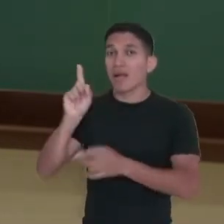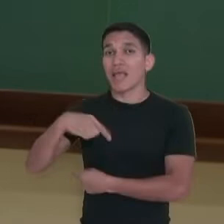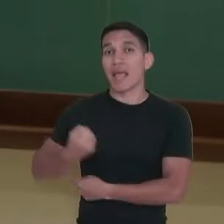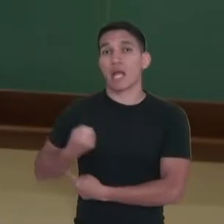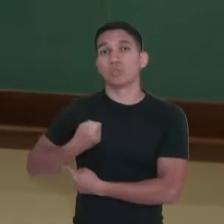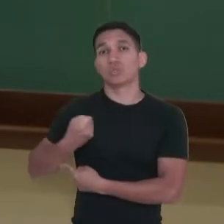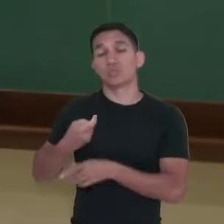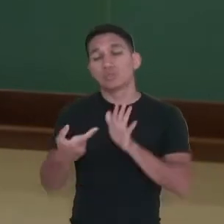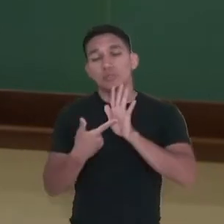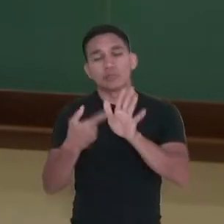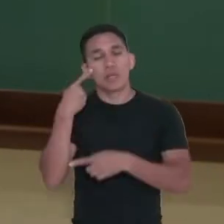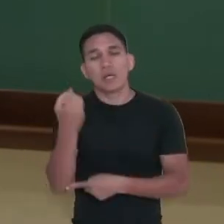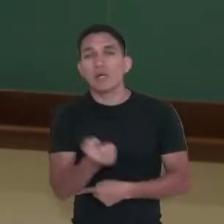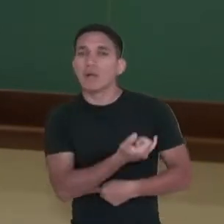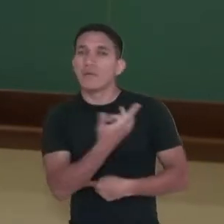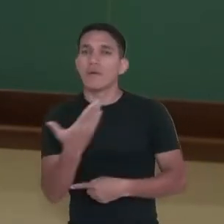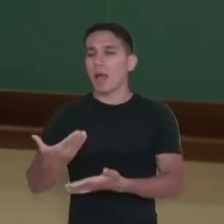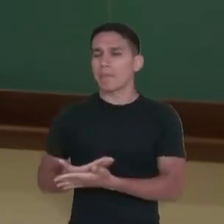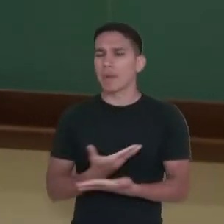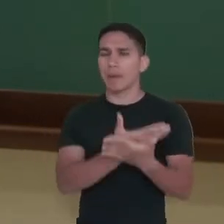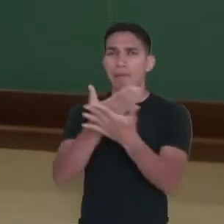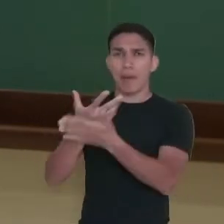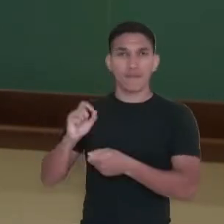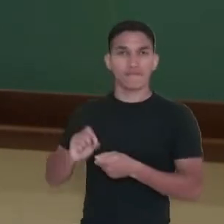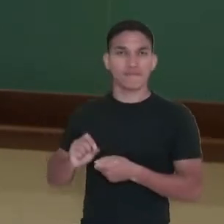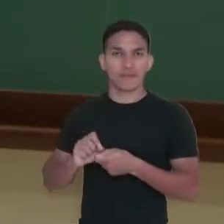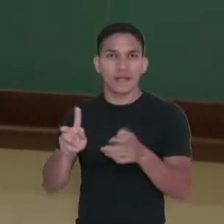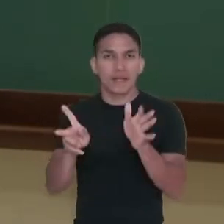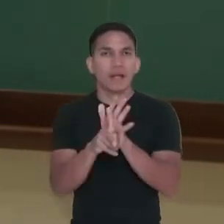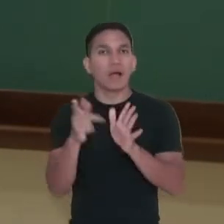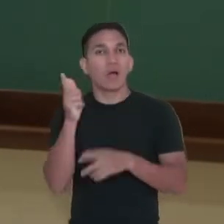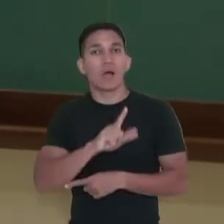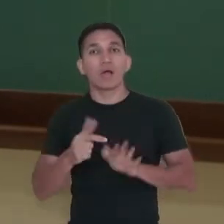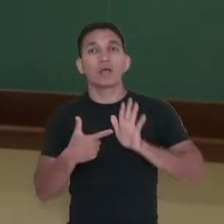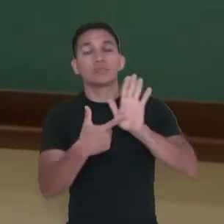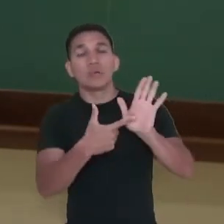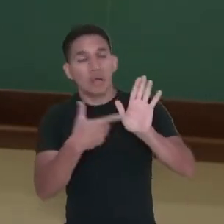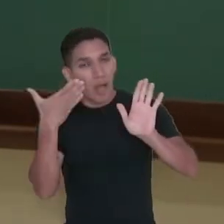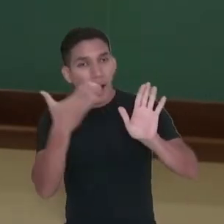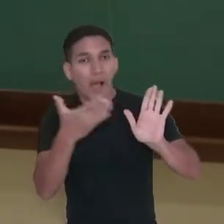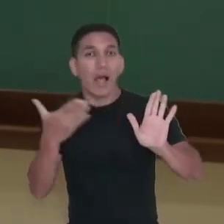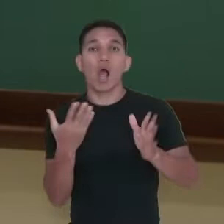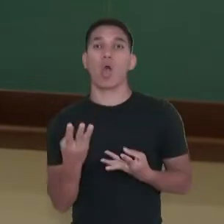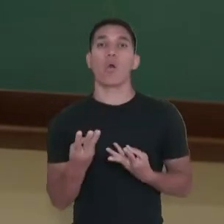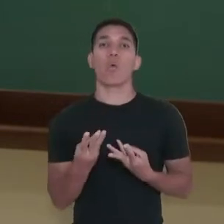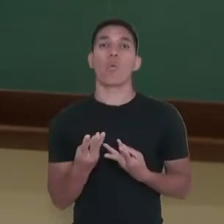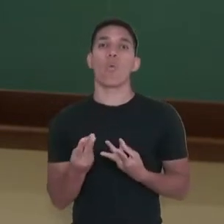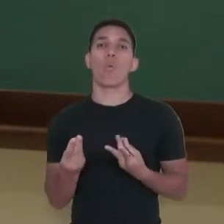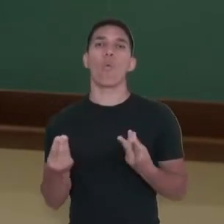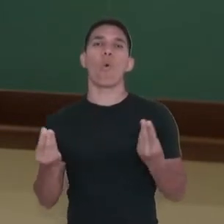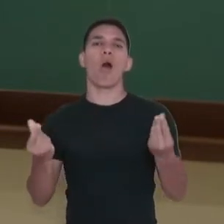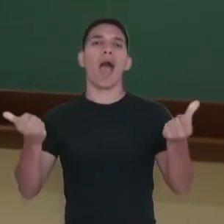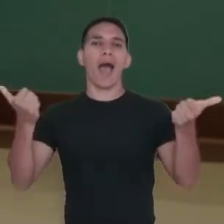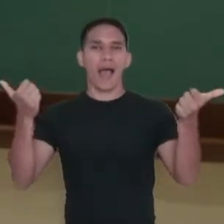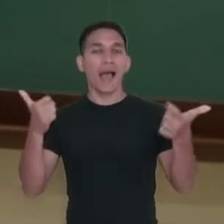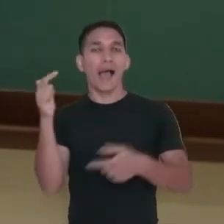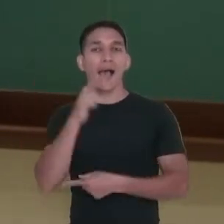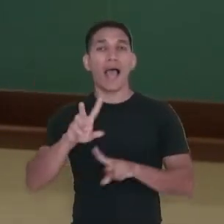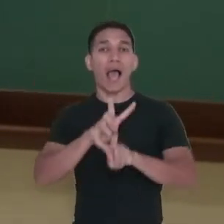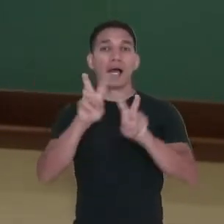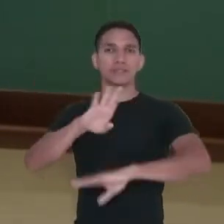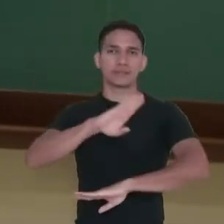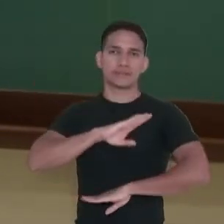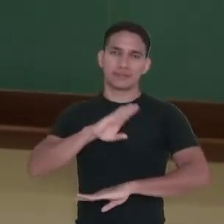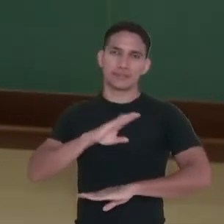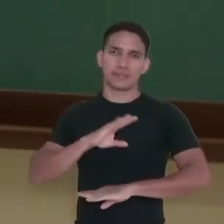aqueles estudos que são realizados que vão mostrar de forma qualitativa as condições